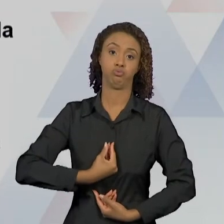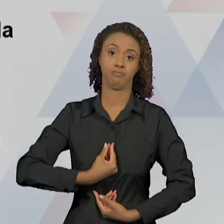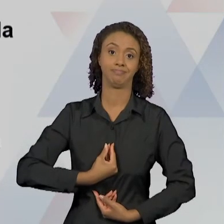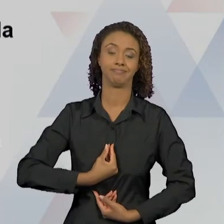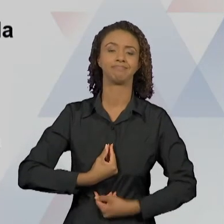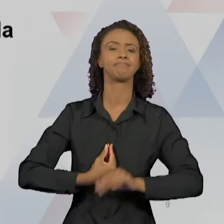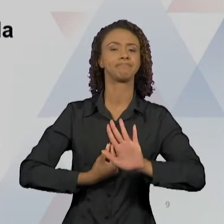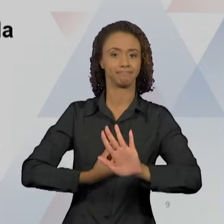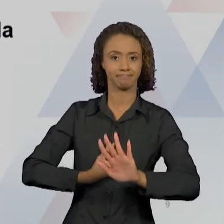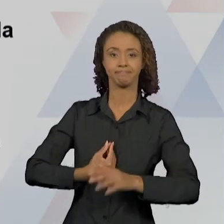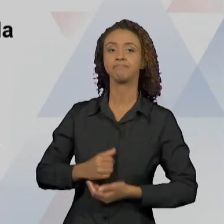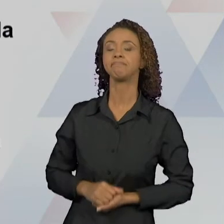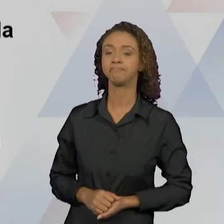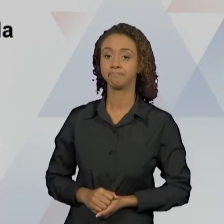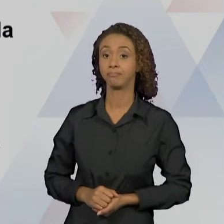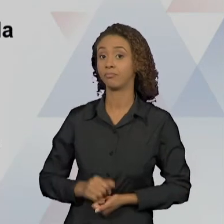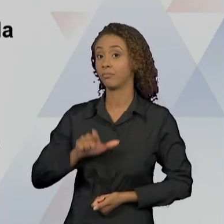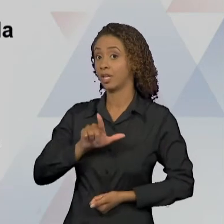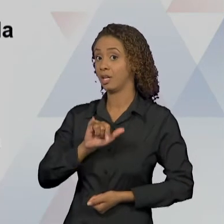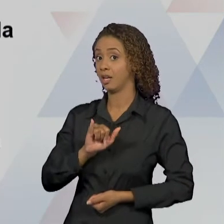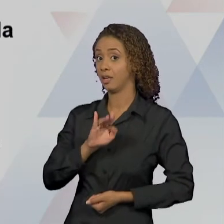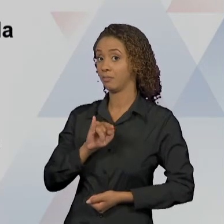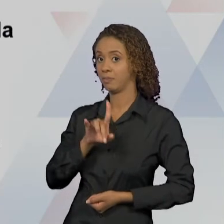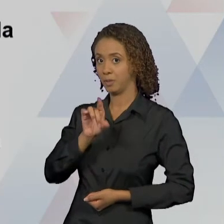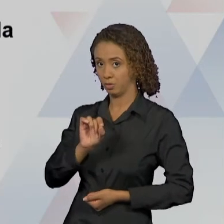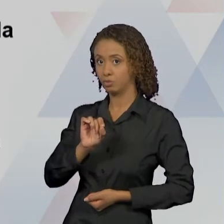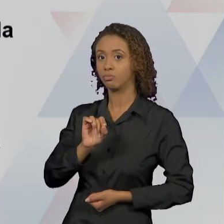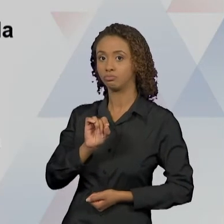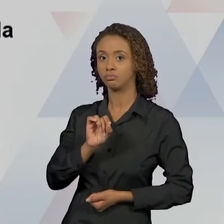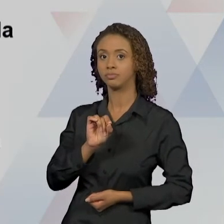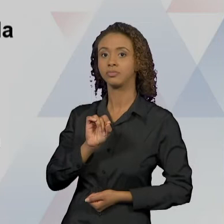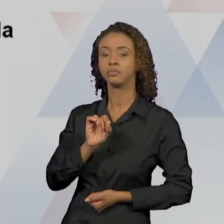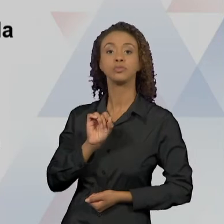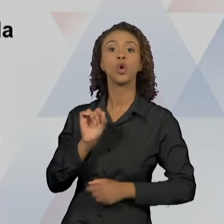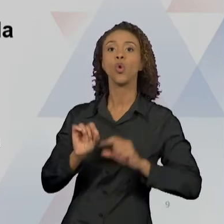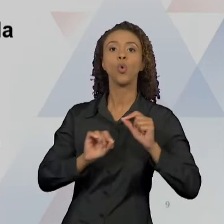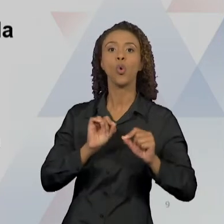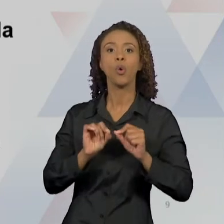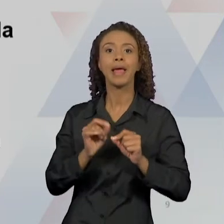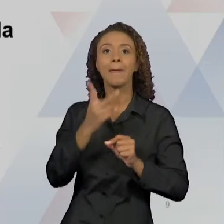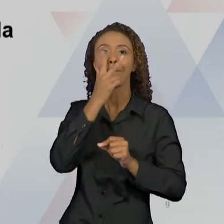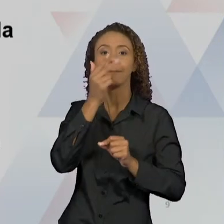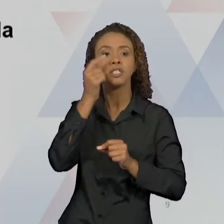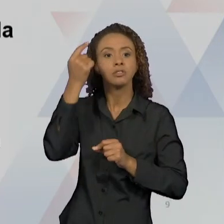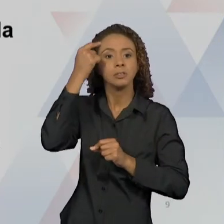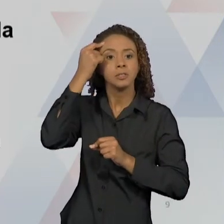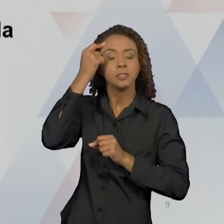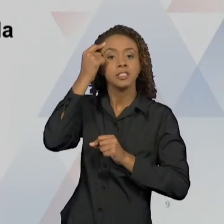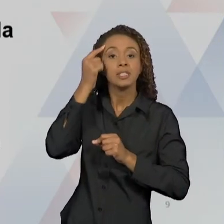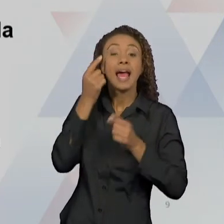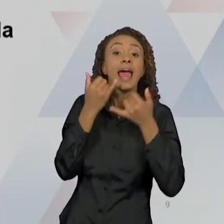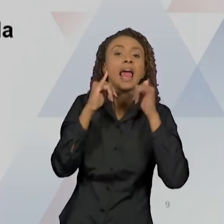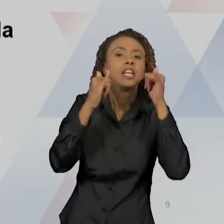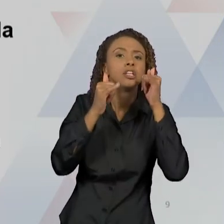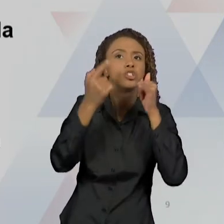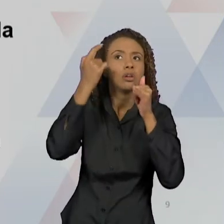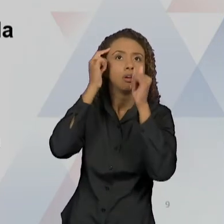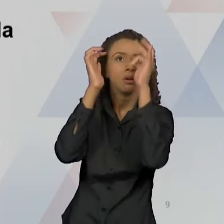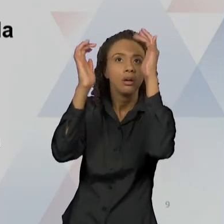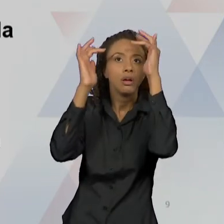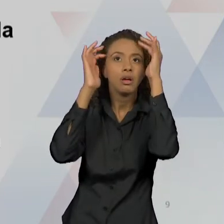é algo também bastante enfatizado na teoria, que é essa energia psíquica que nós direcionamos